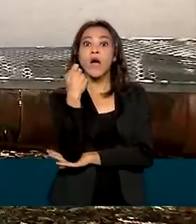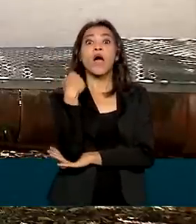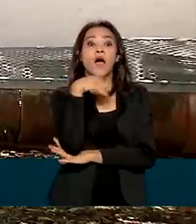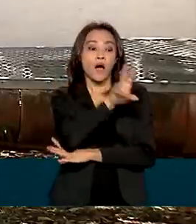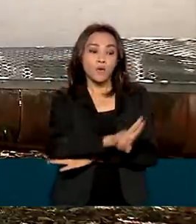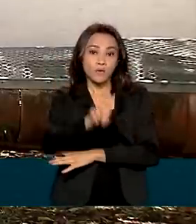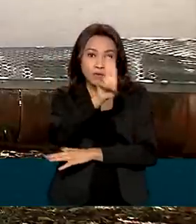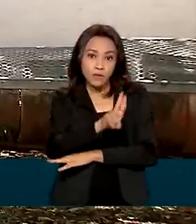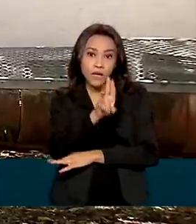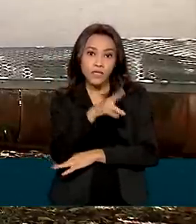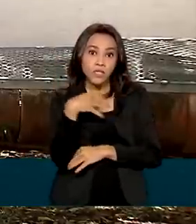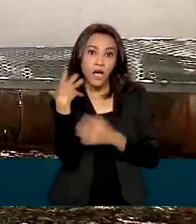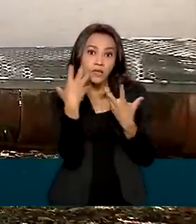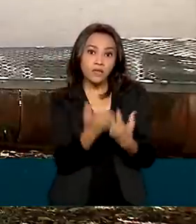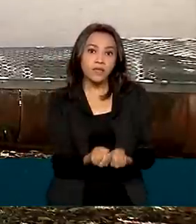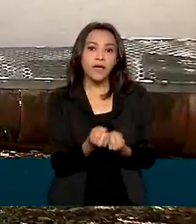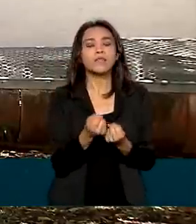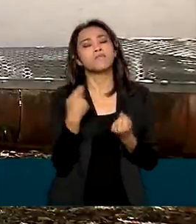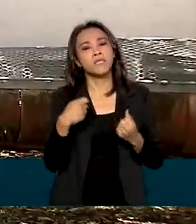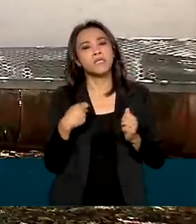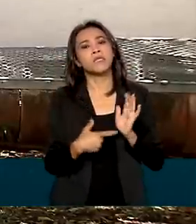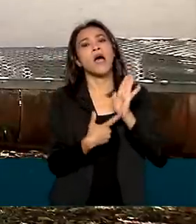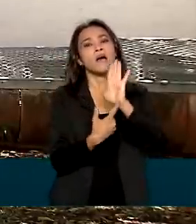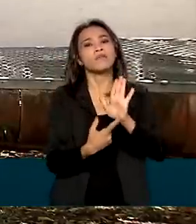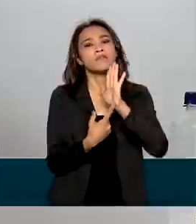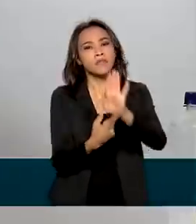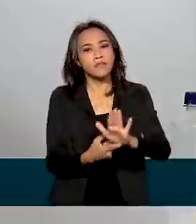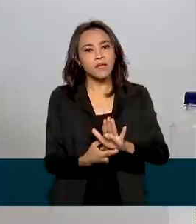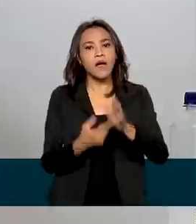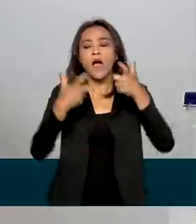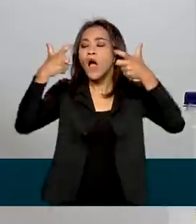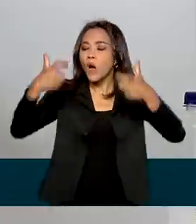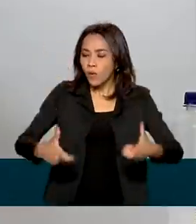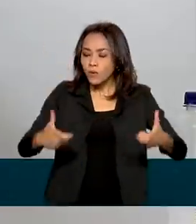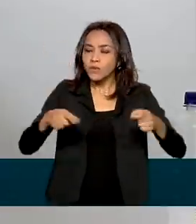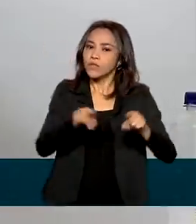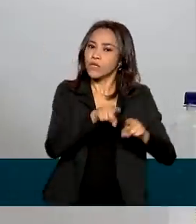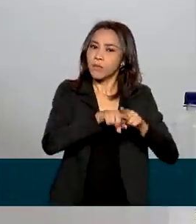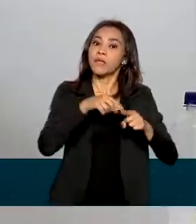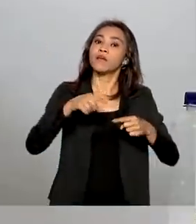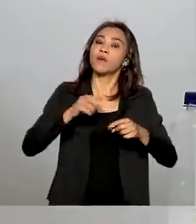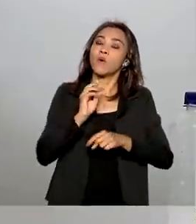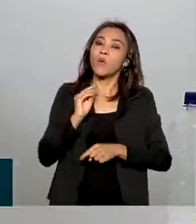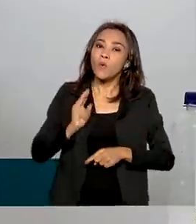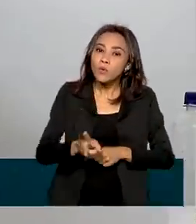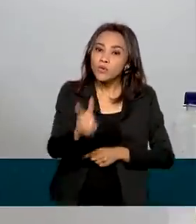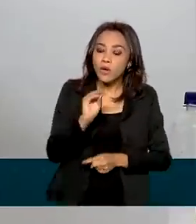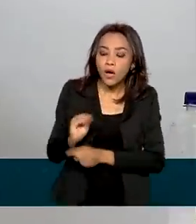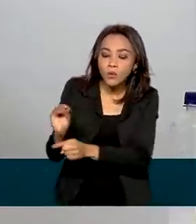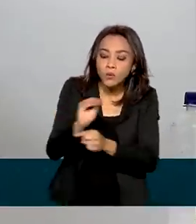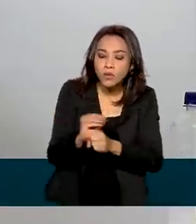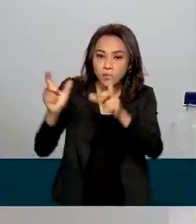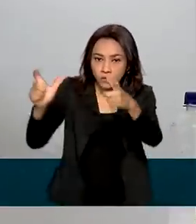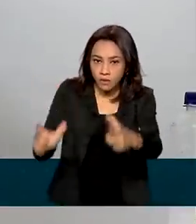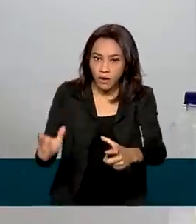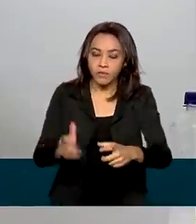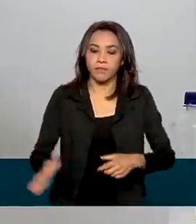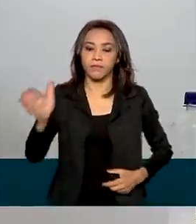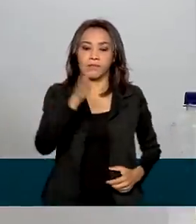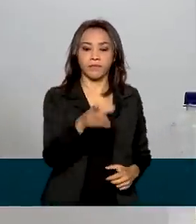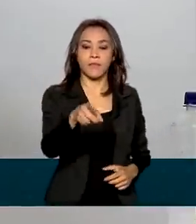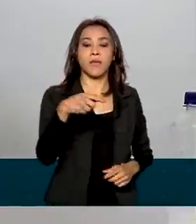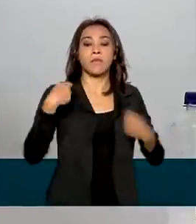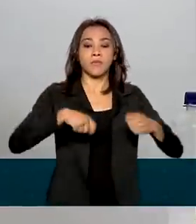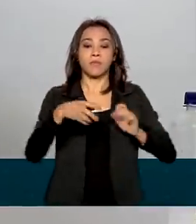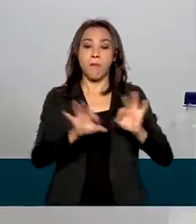deve disponibilizar o local e cuidar da manutenção. Precisamos preparar os nossos profissionais para